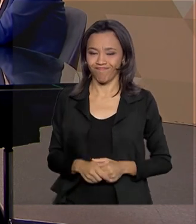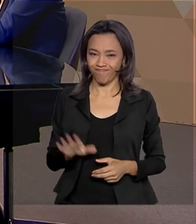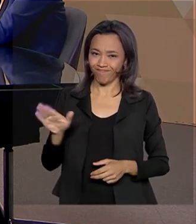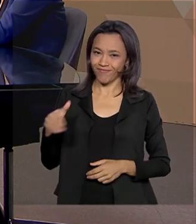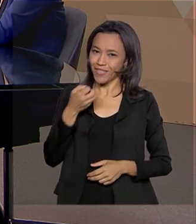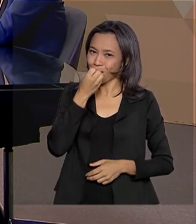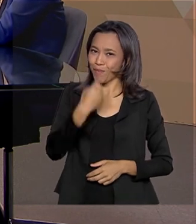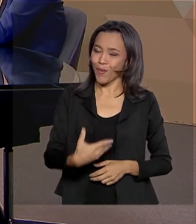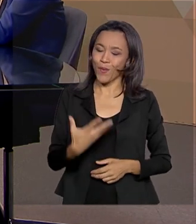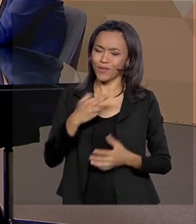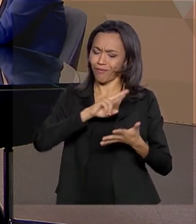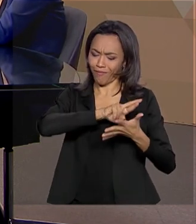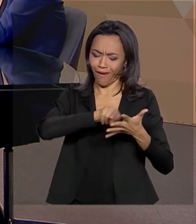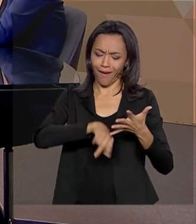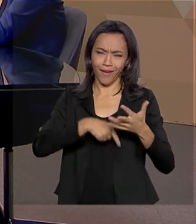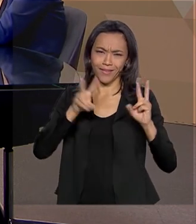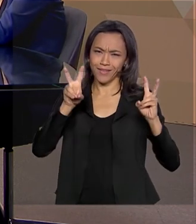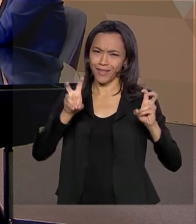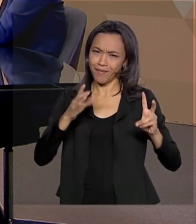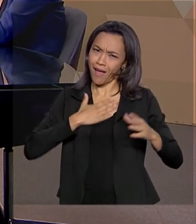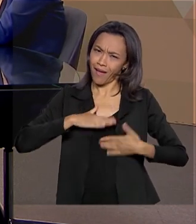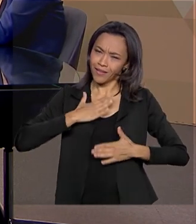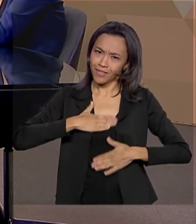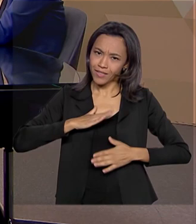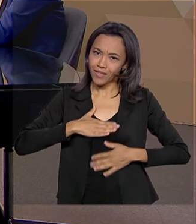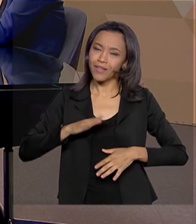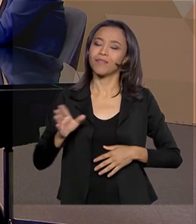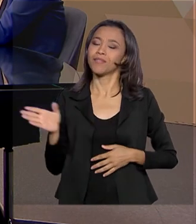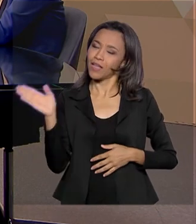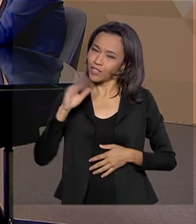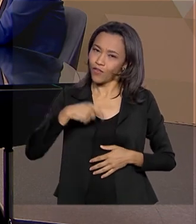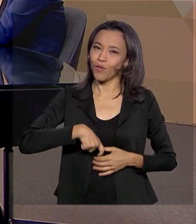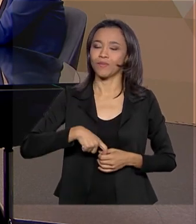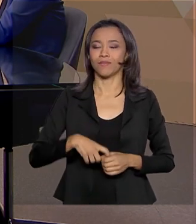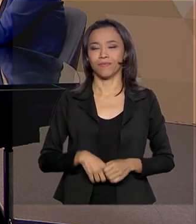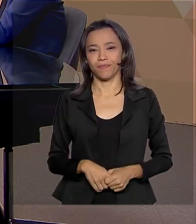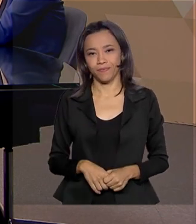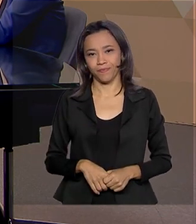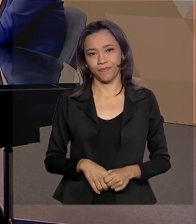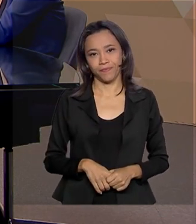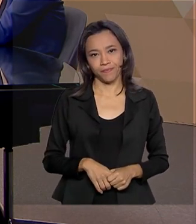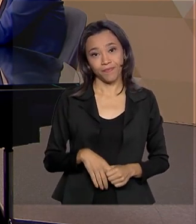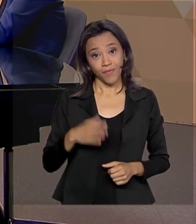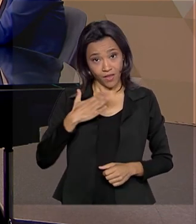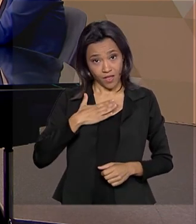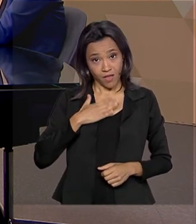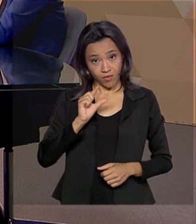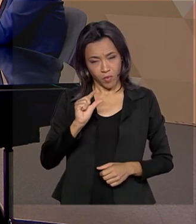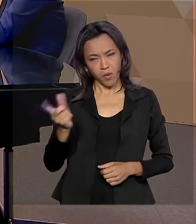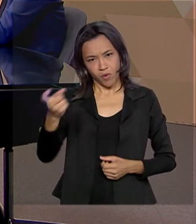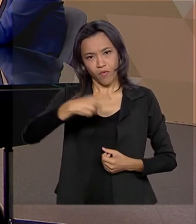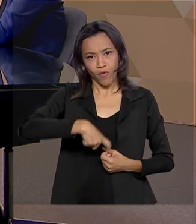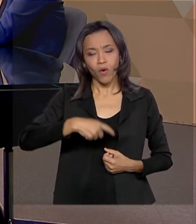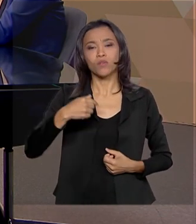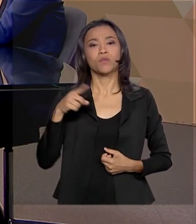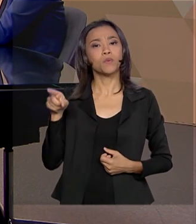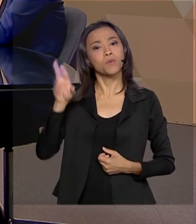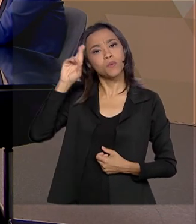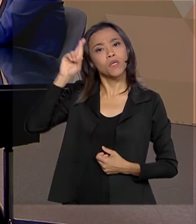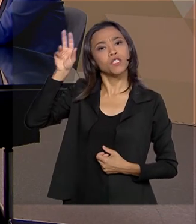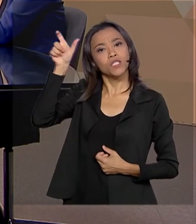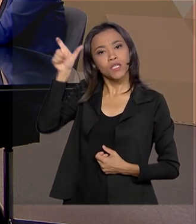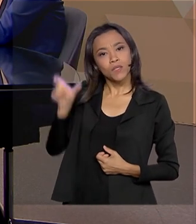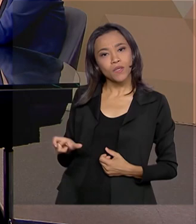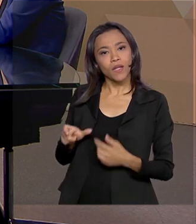boa. São muitos assuntos correlatos. A gente vai para um rápido intervalo e já volta. Obrigada. Eu volto em instantes com a diretora